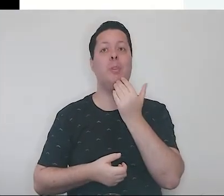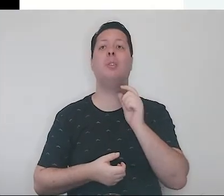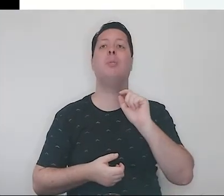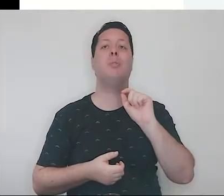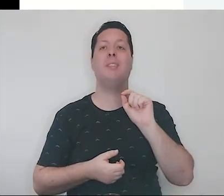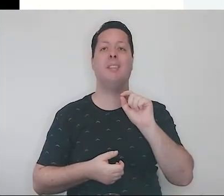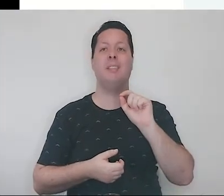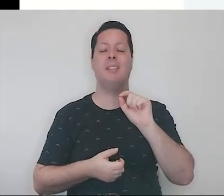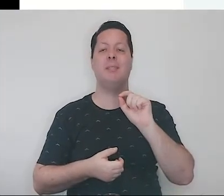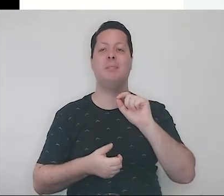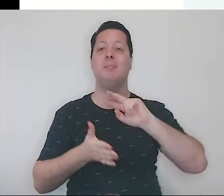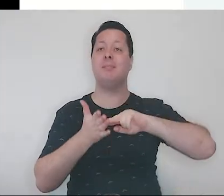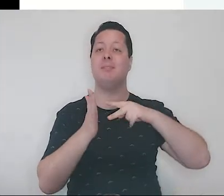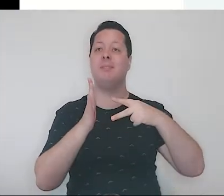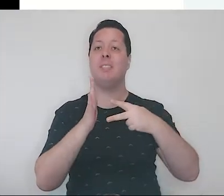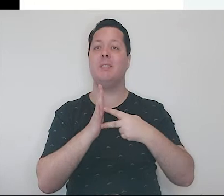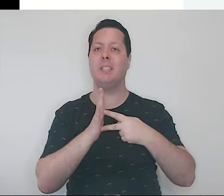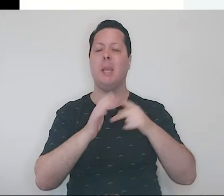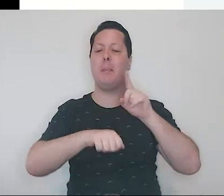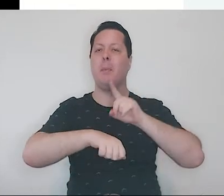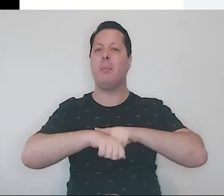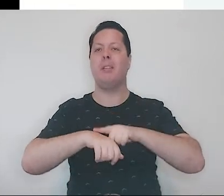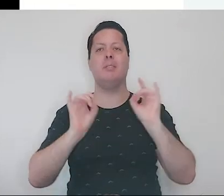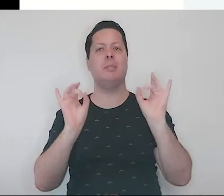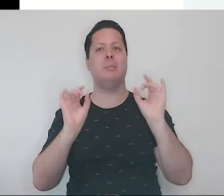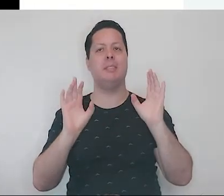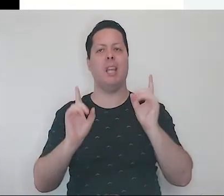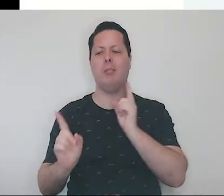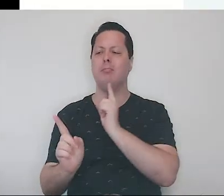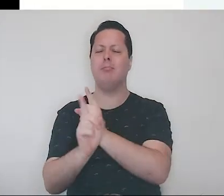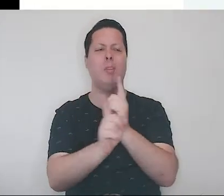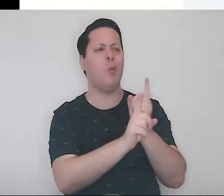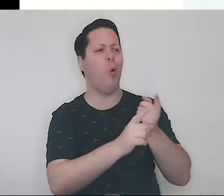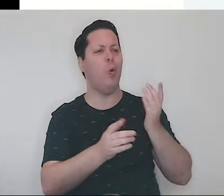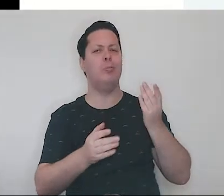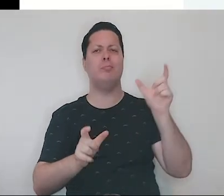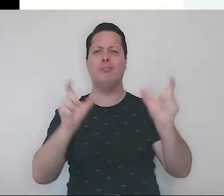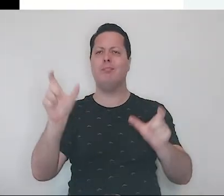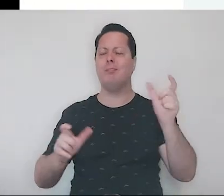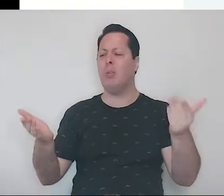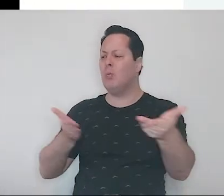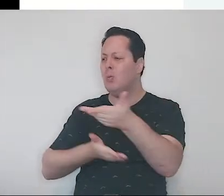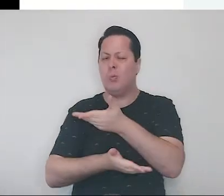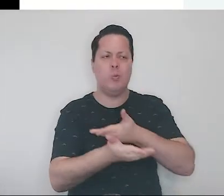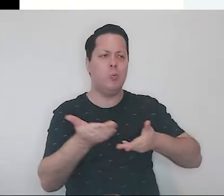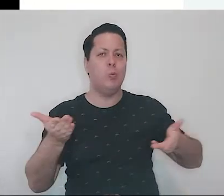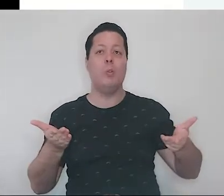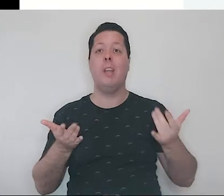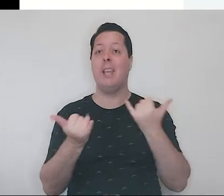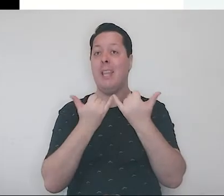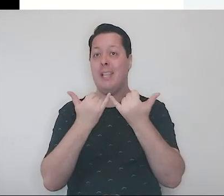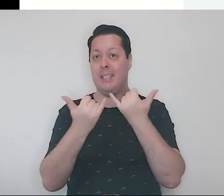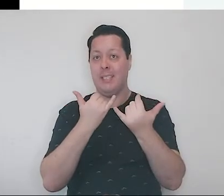numa confertenização, encontro de pessoas. O sushi que nós geralmente